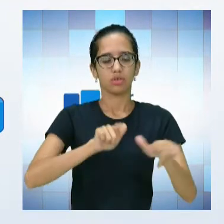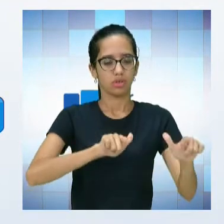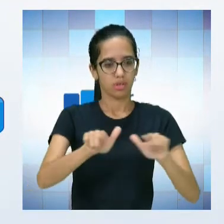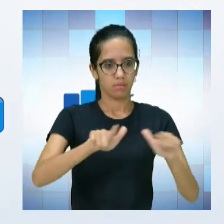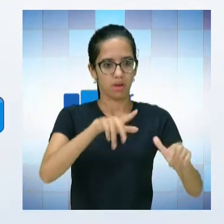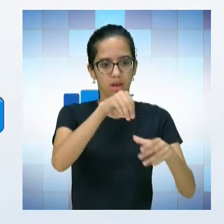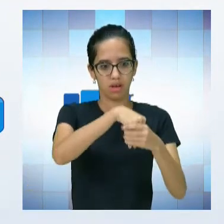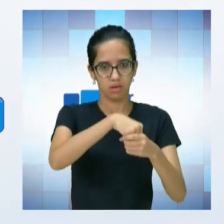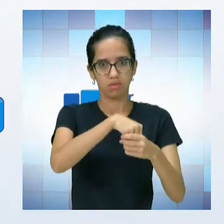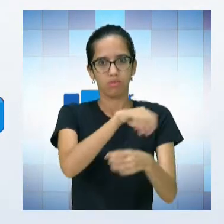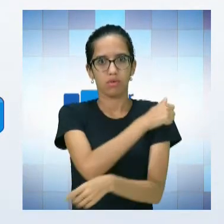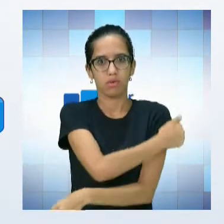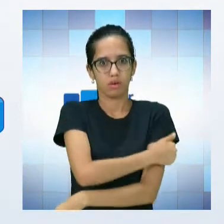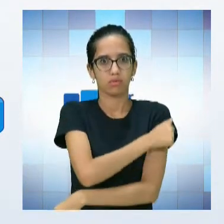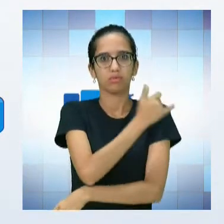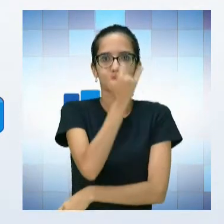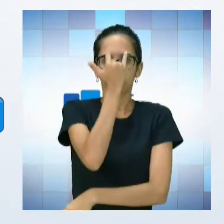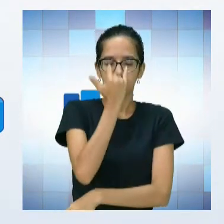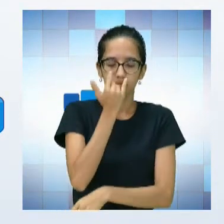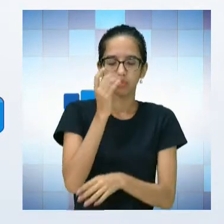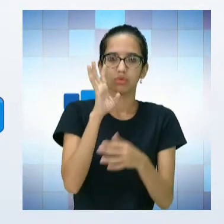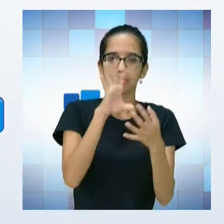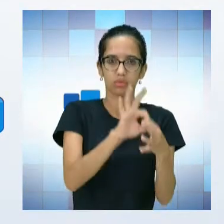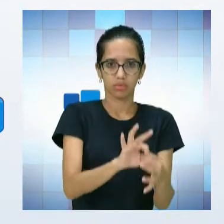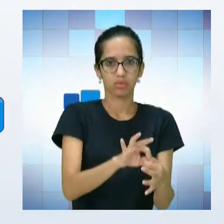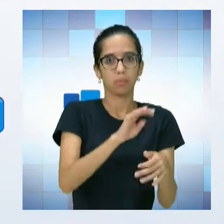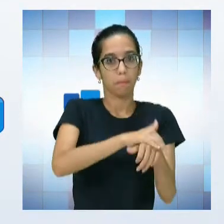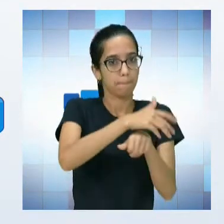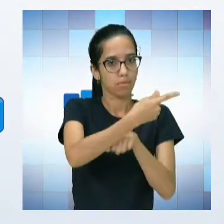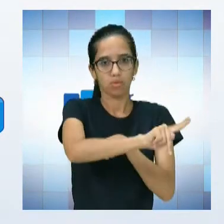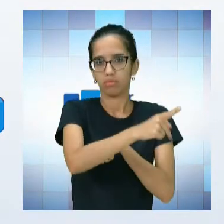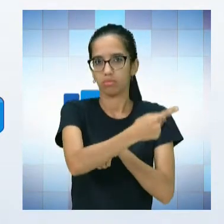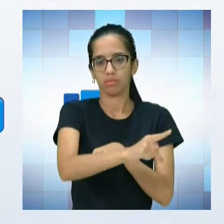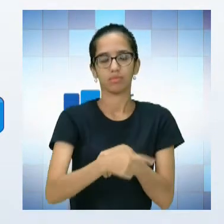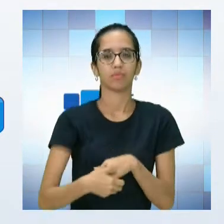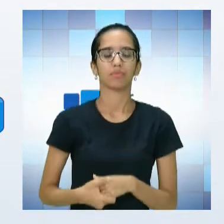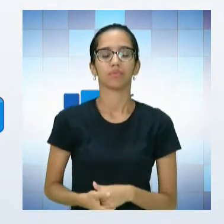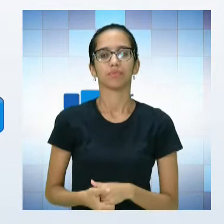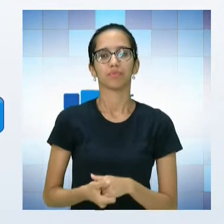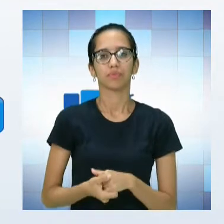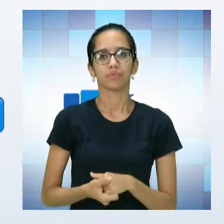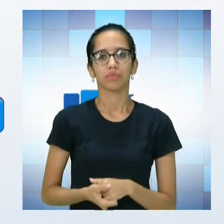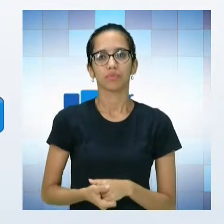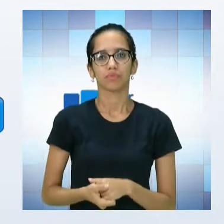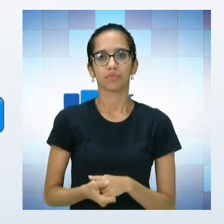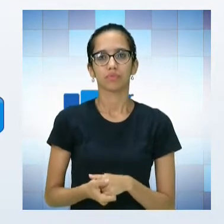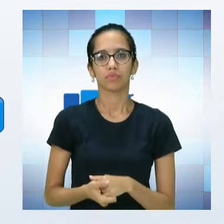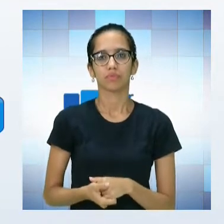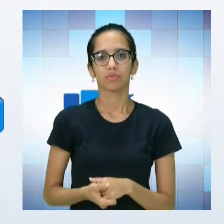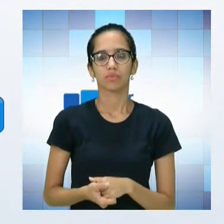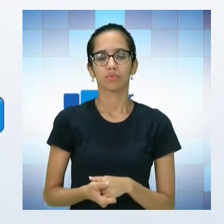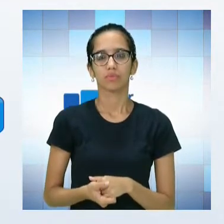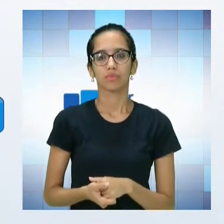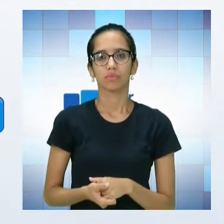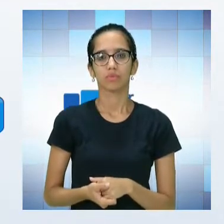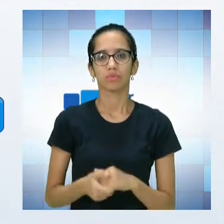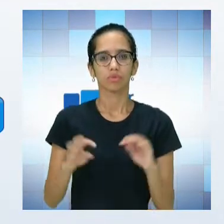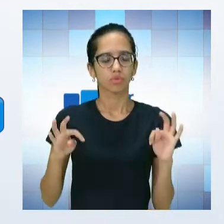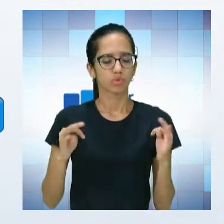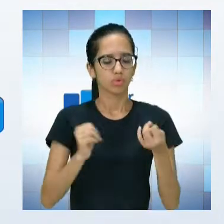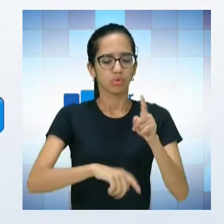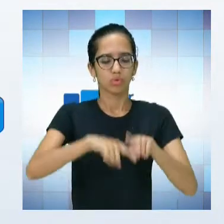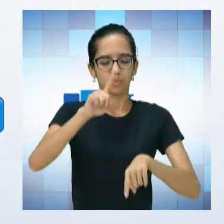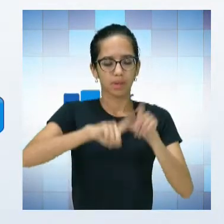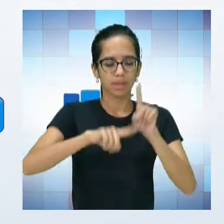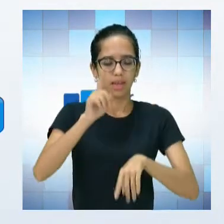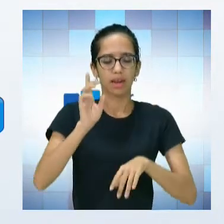laboratório são adaptados para o deficiente visual. Isto é, são recursos adaptados para o